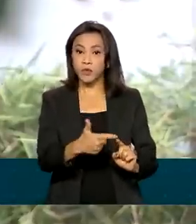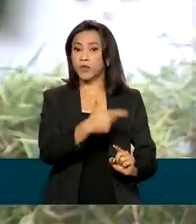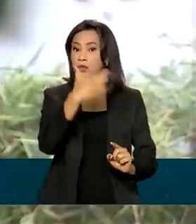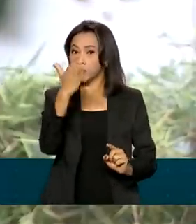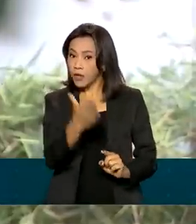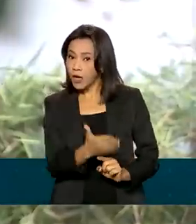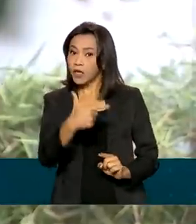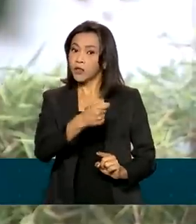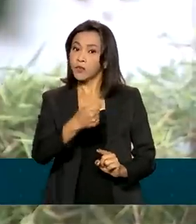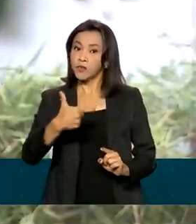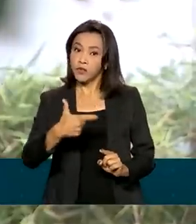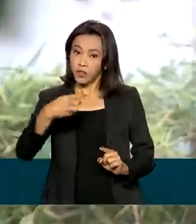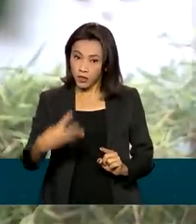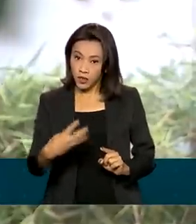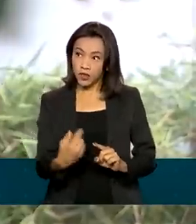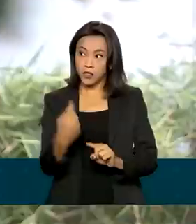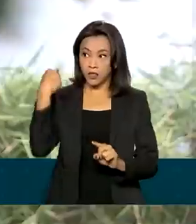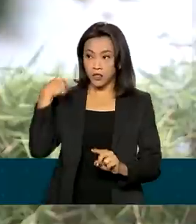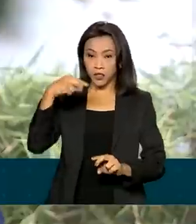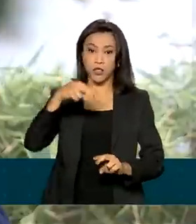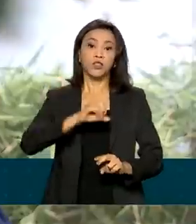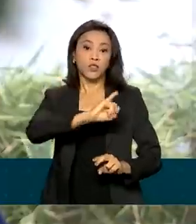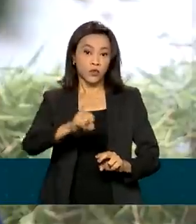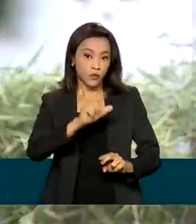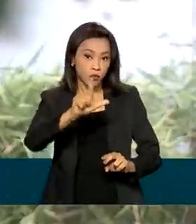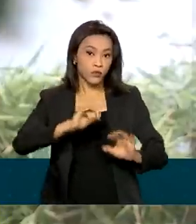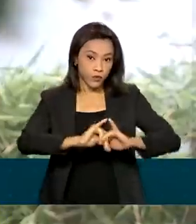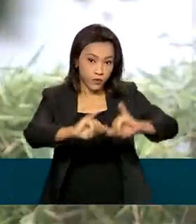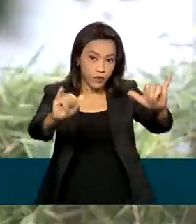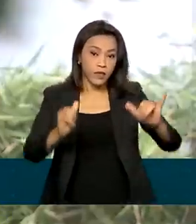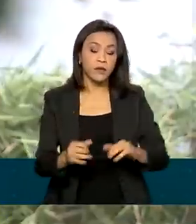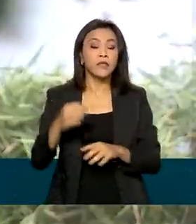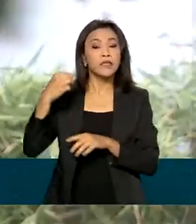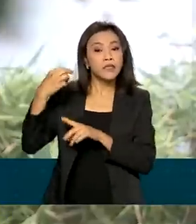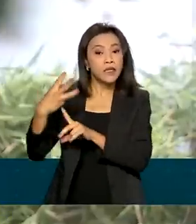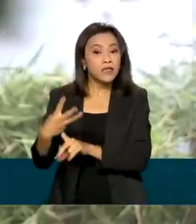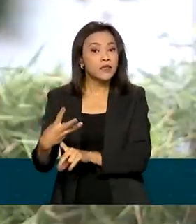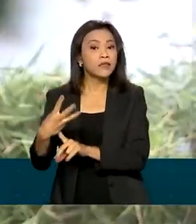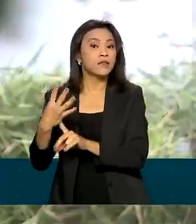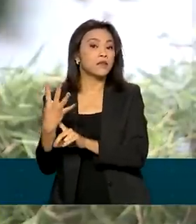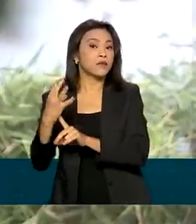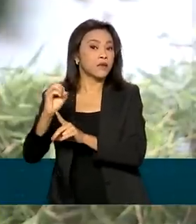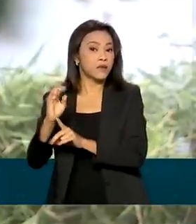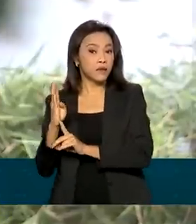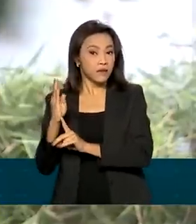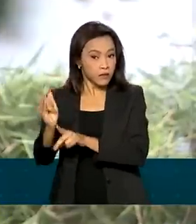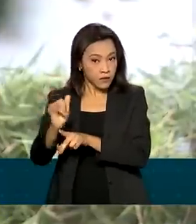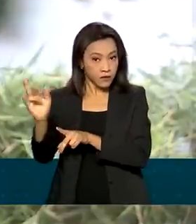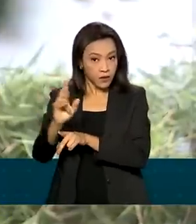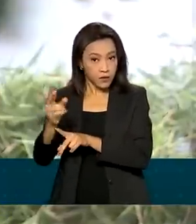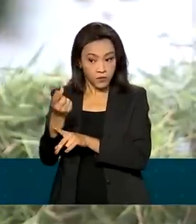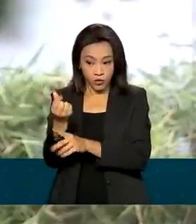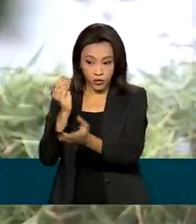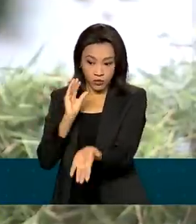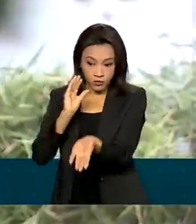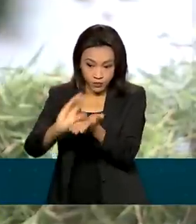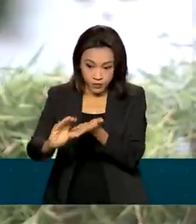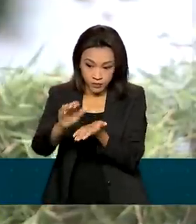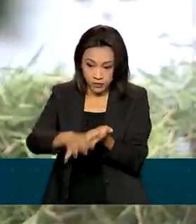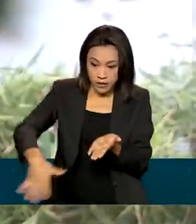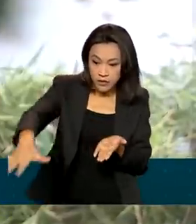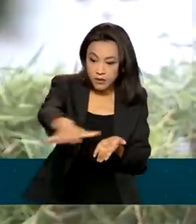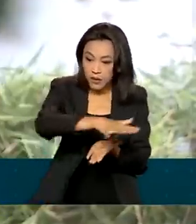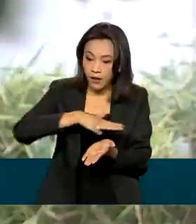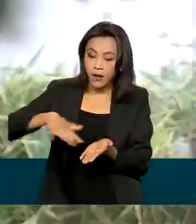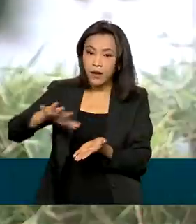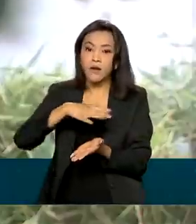último mês de julho. O plano conta com R$ 340 bilhões para financiar a produção agropecuária no país